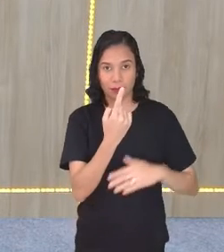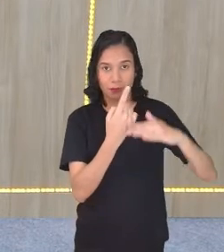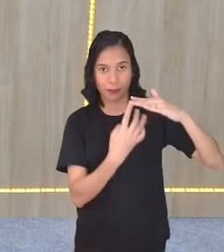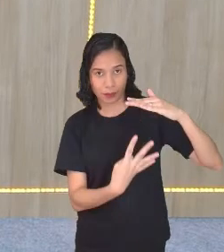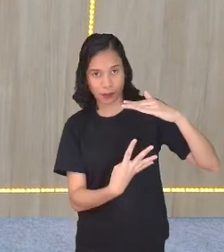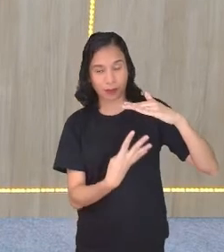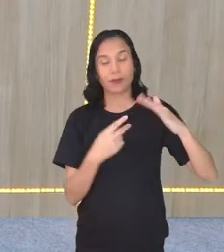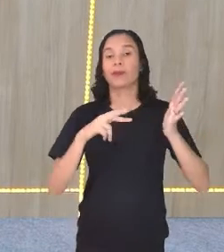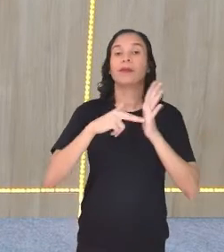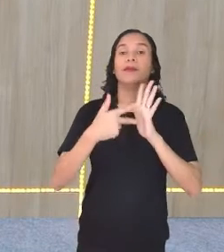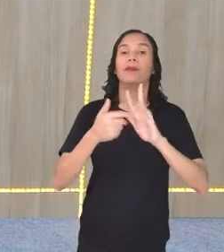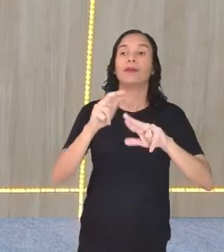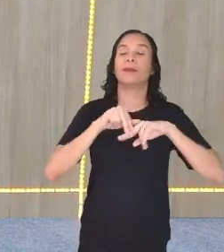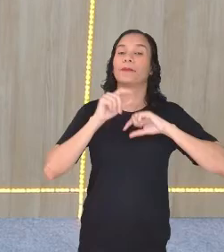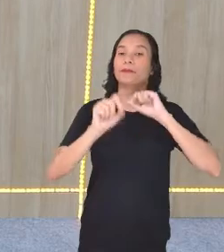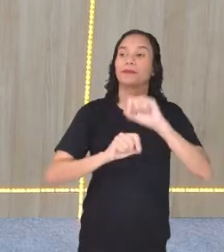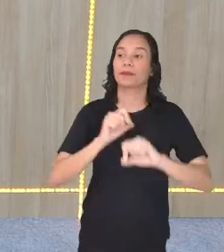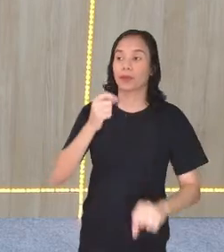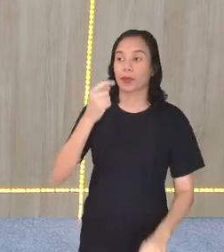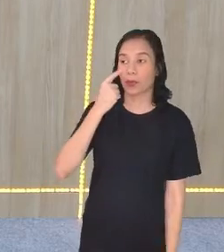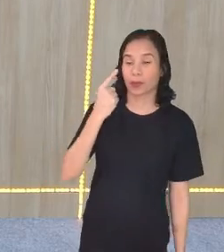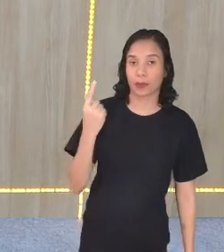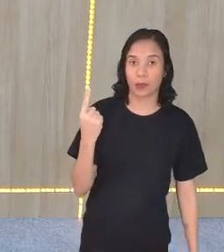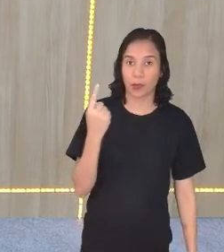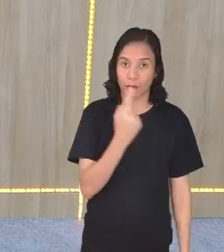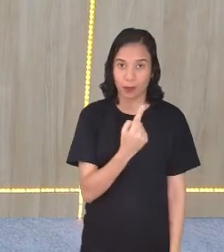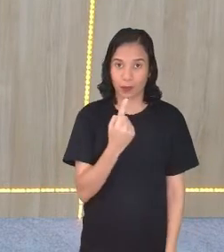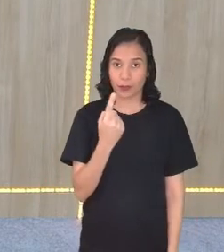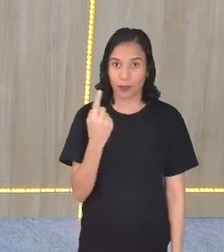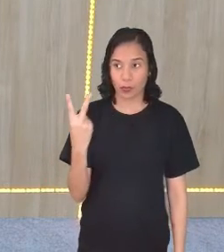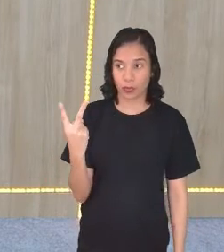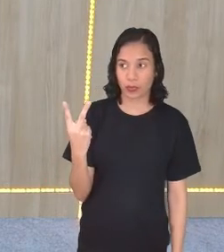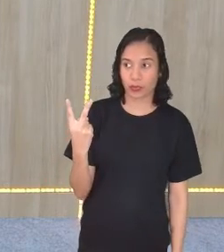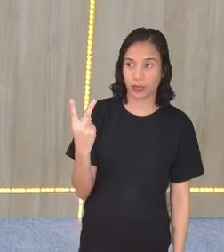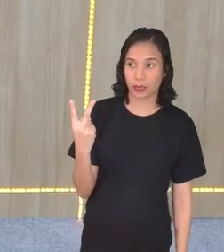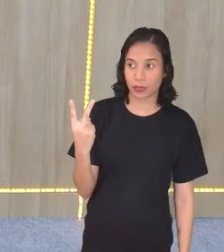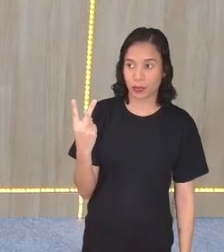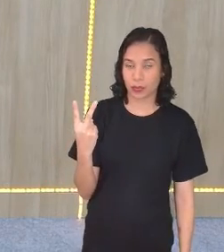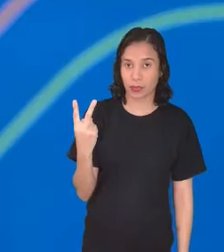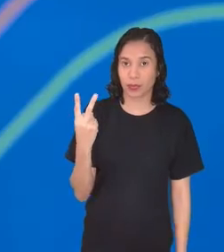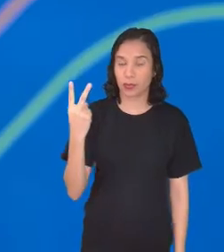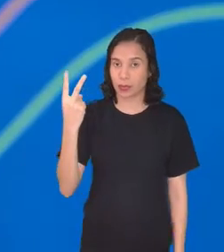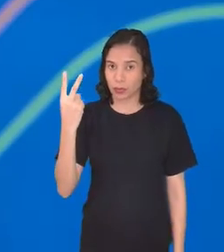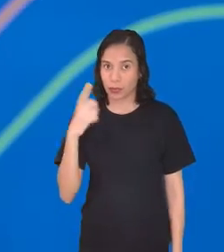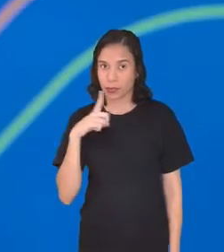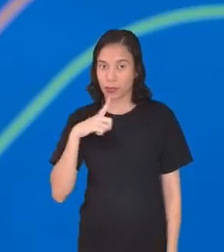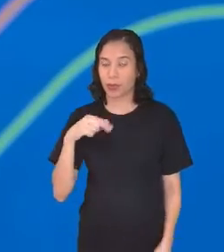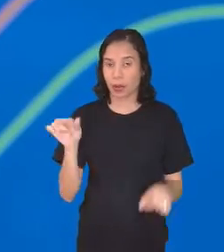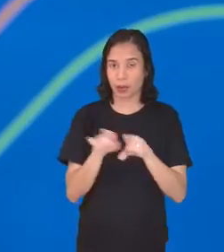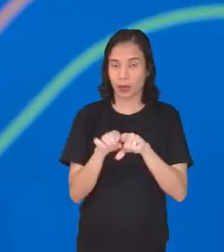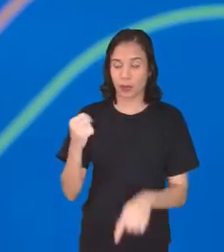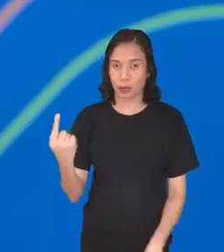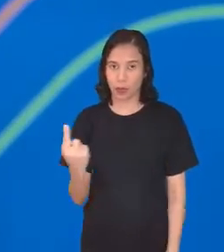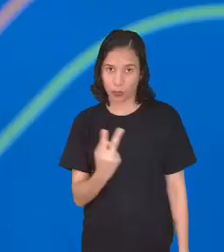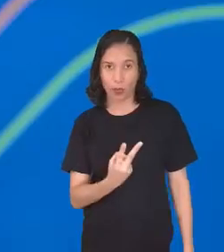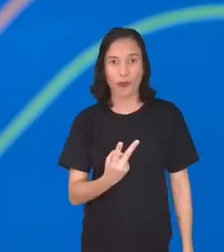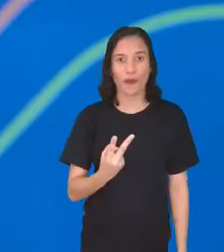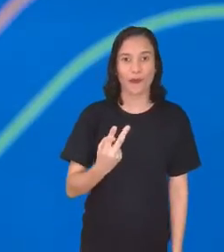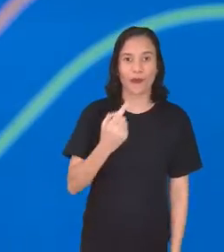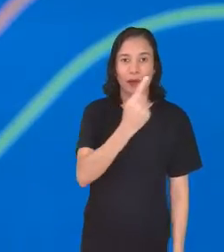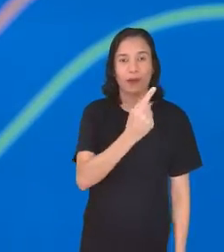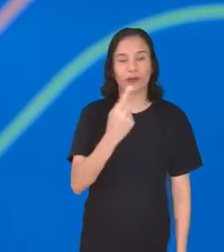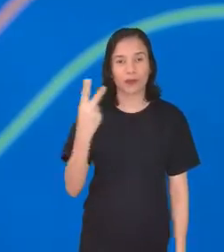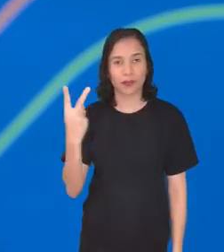de quatro. Por quê? Um, opa, dois. Aqui embaixo eu tenho mais dois, né, gente?